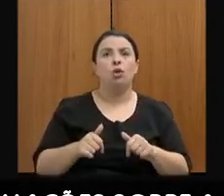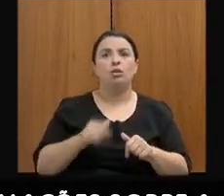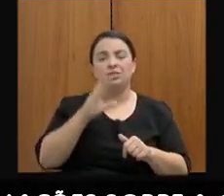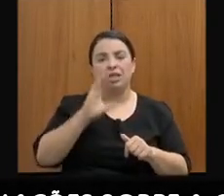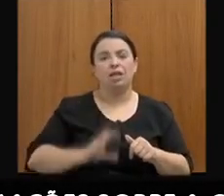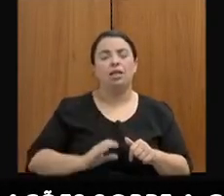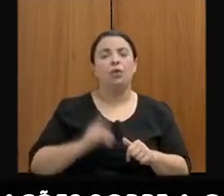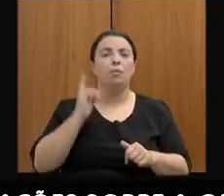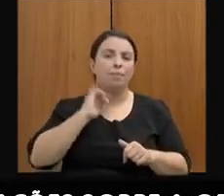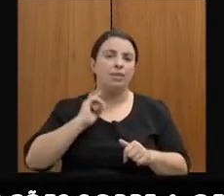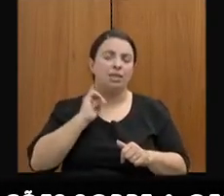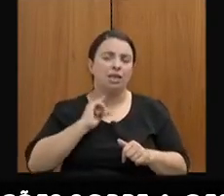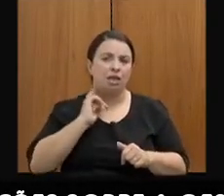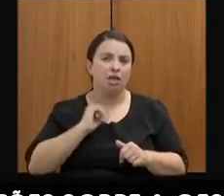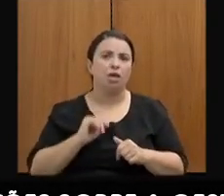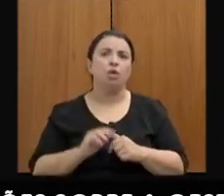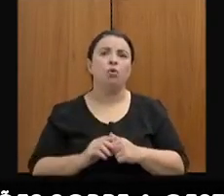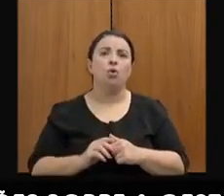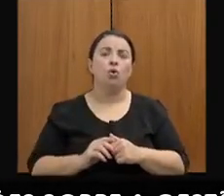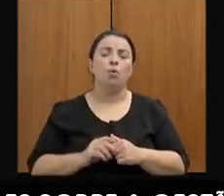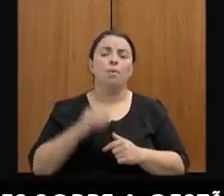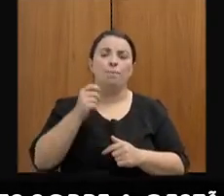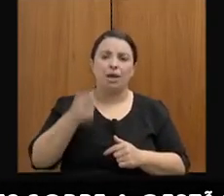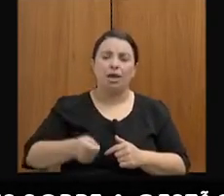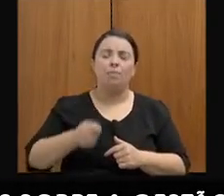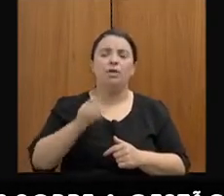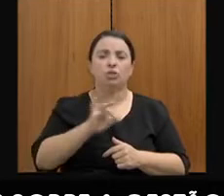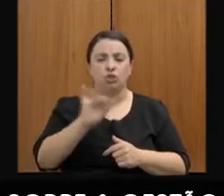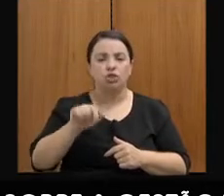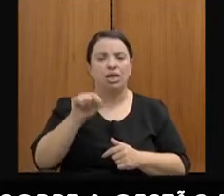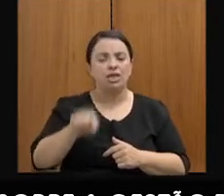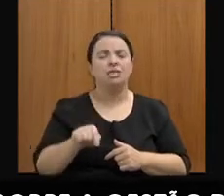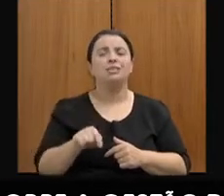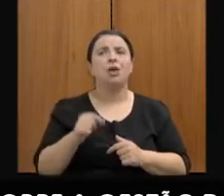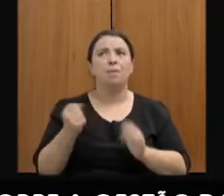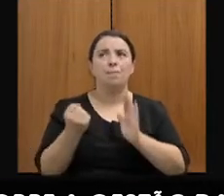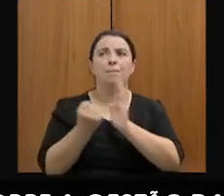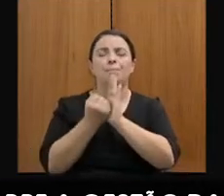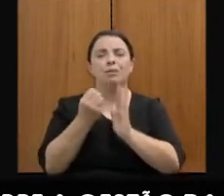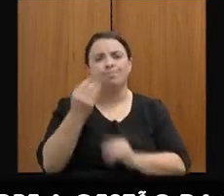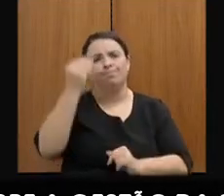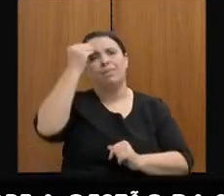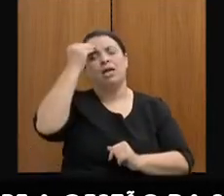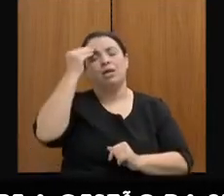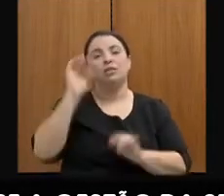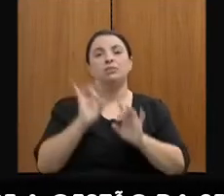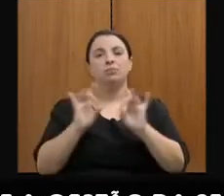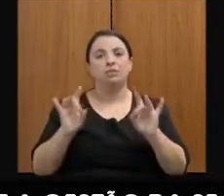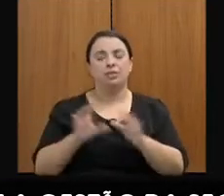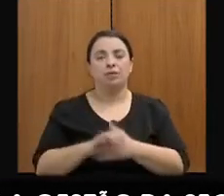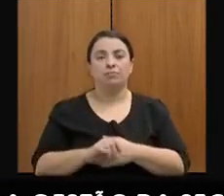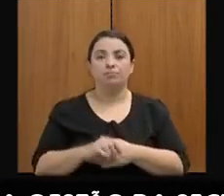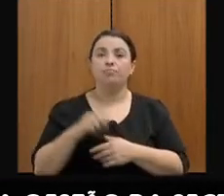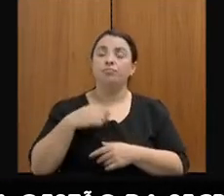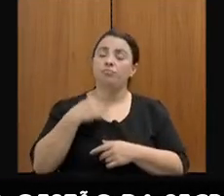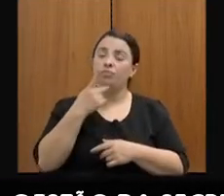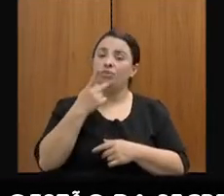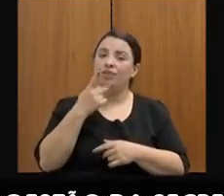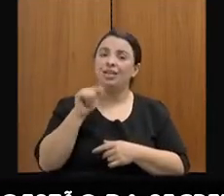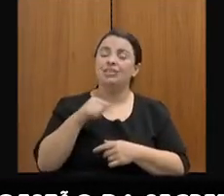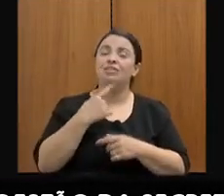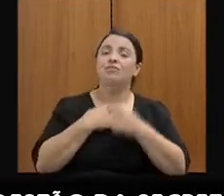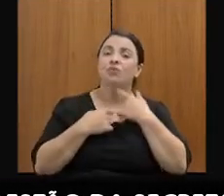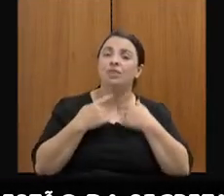E eu quero aqui agradecer esse trabalho e essa vontade de consertar o Estado que vem sendo feita com a